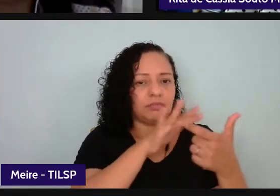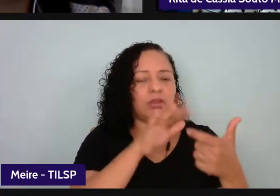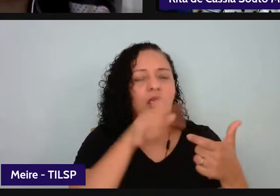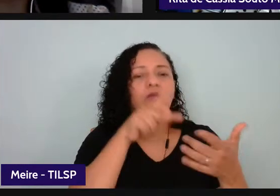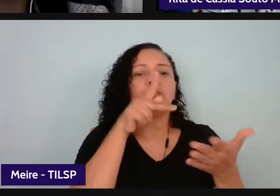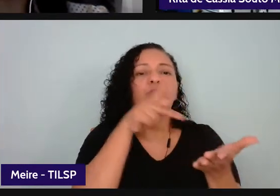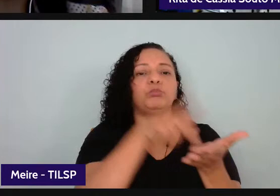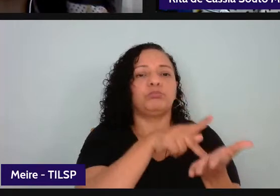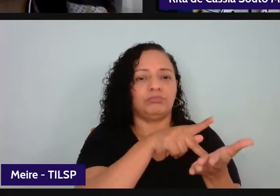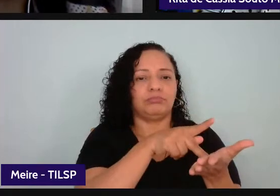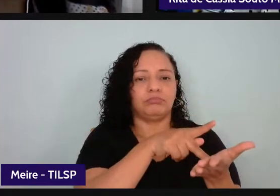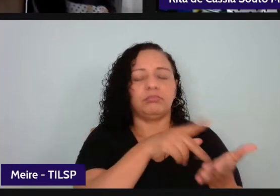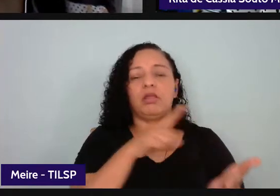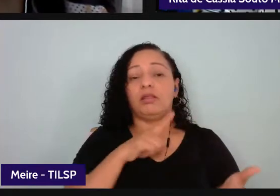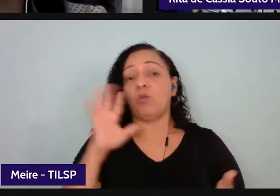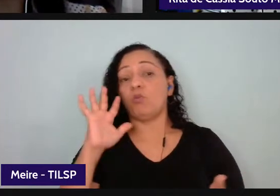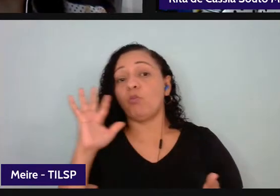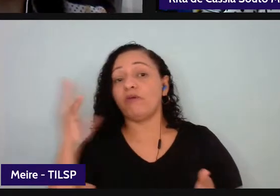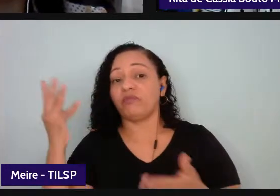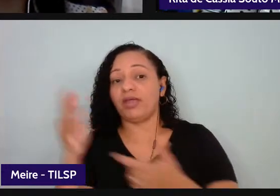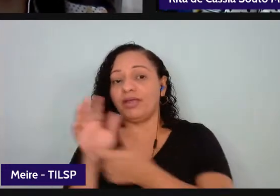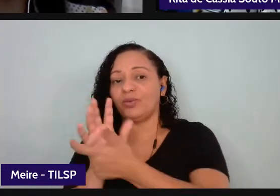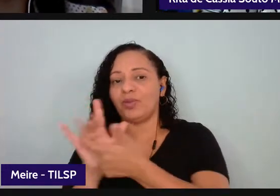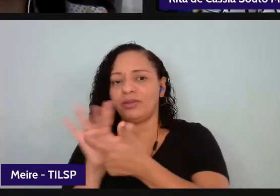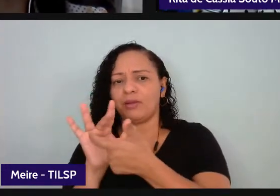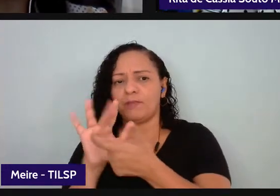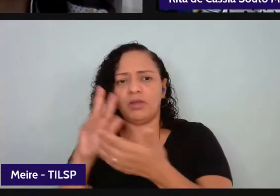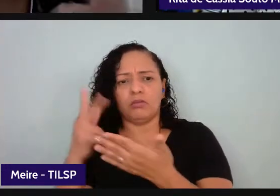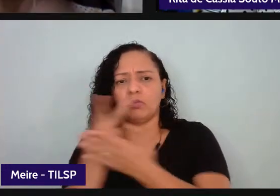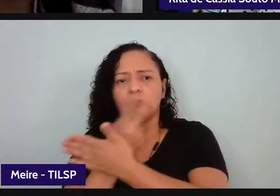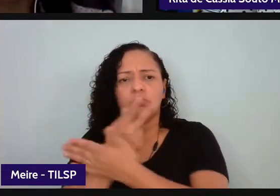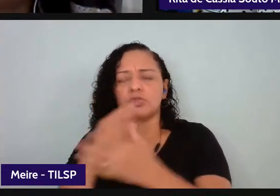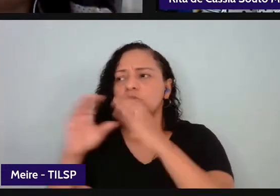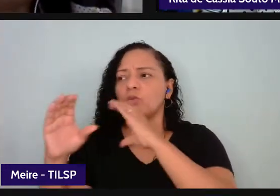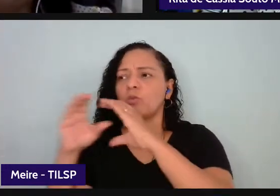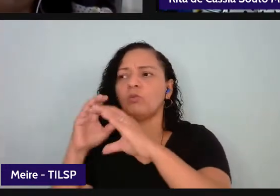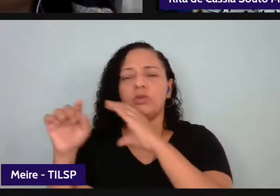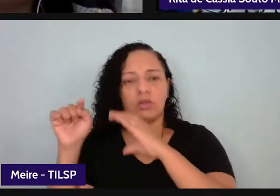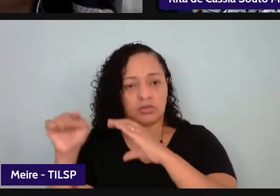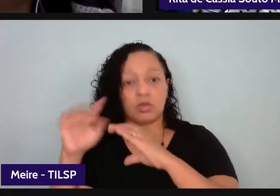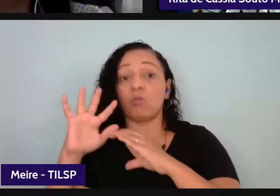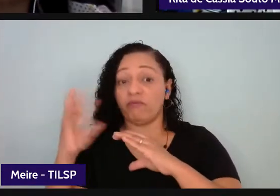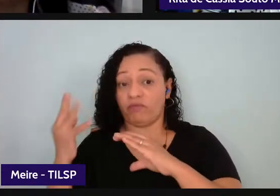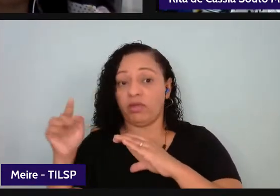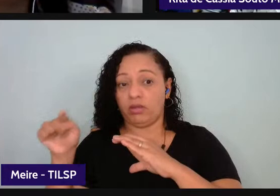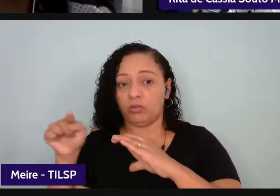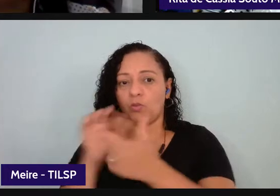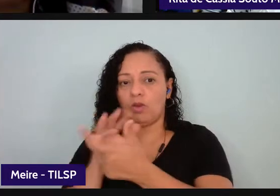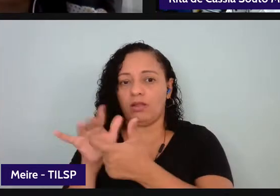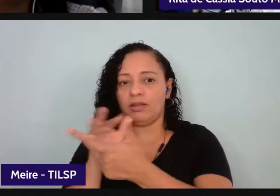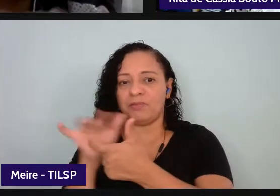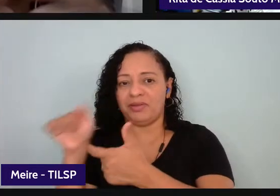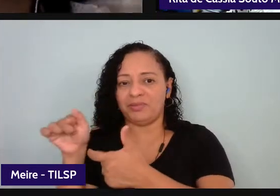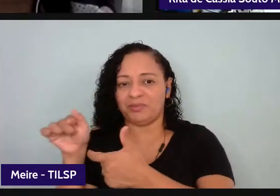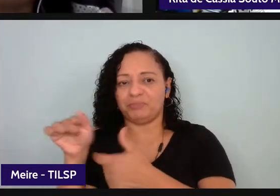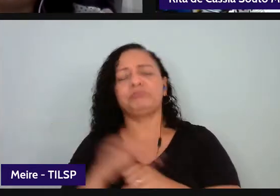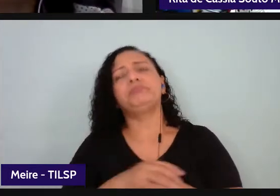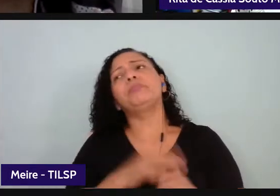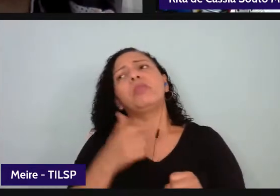então eu tenho ali um evento de letramento uma situação de comunicação e quando eu estou lá e